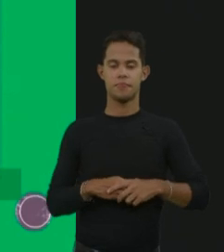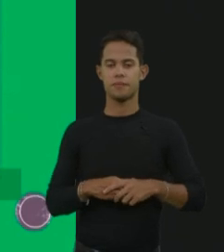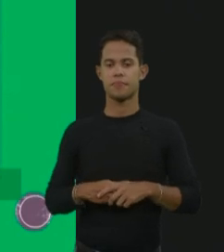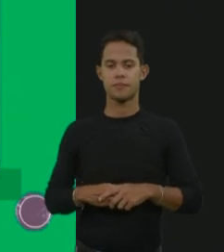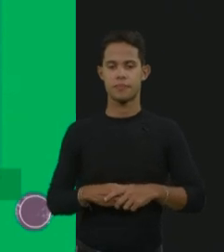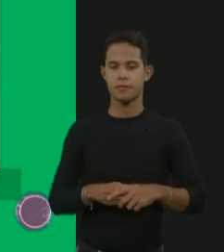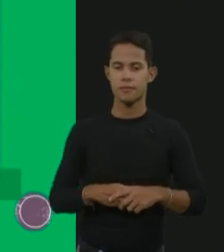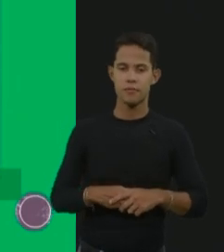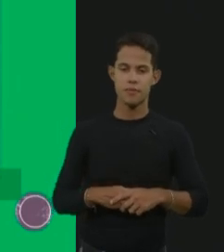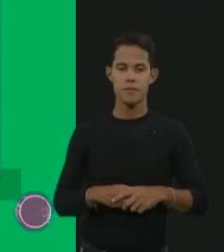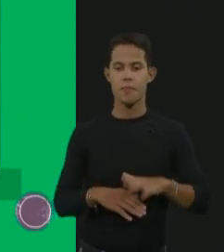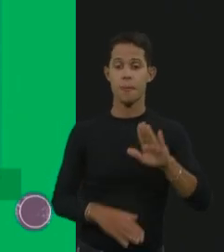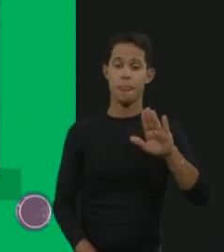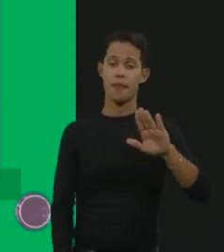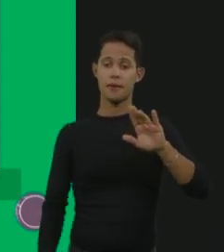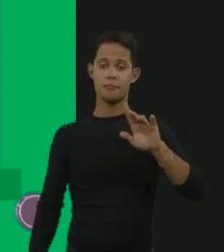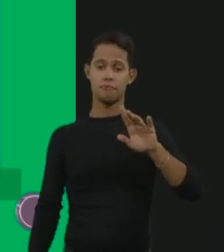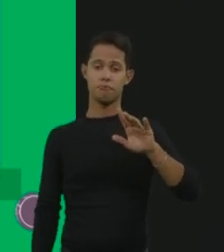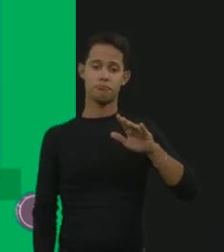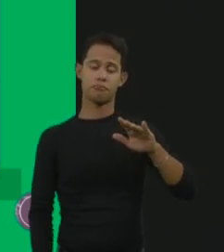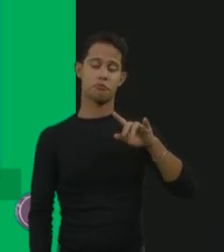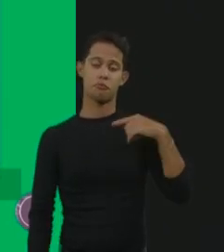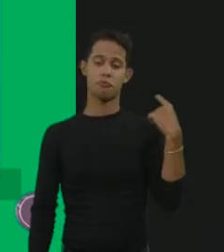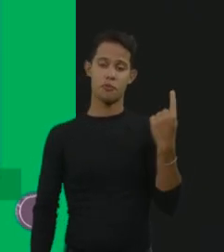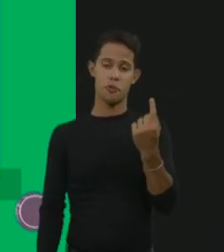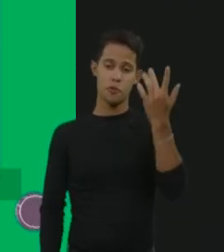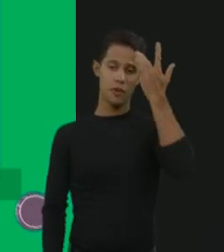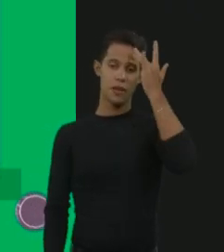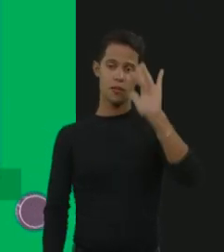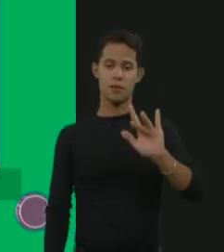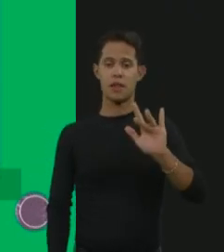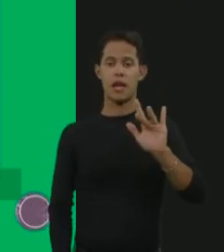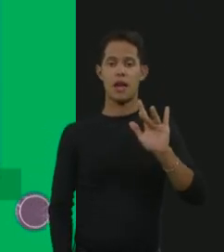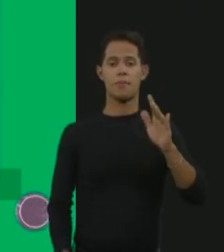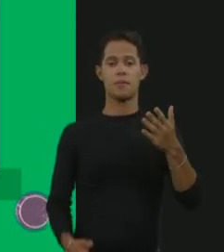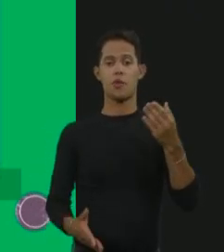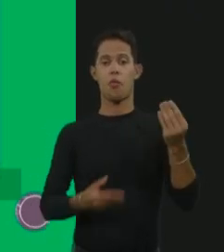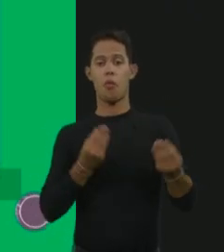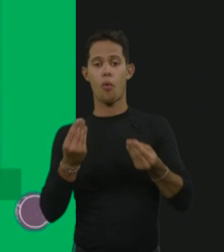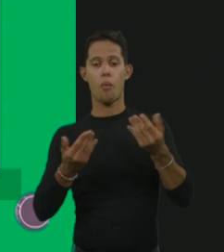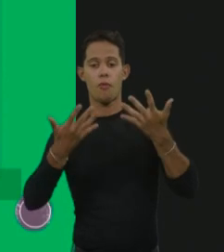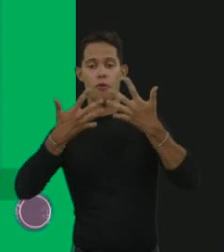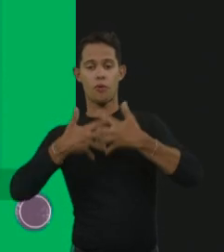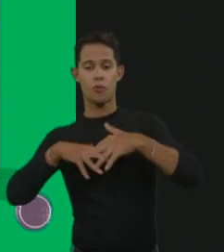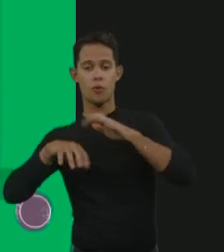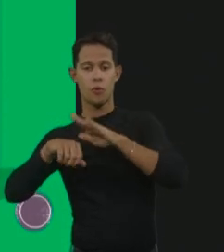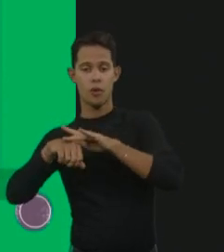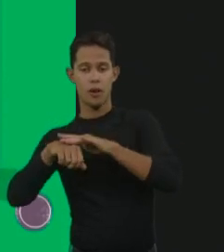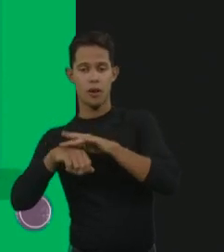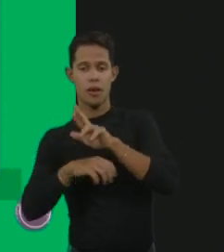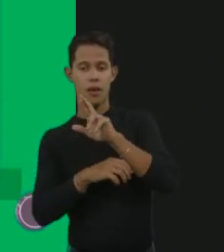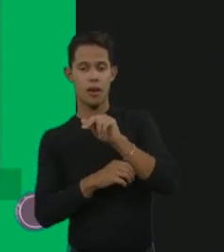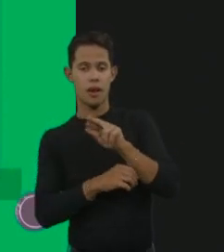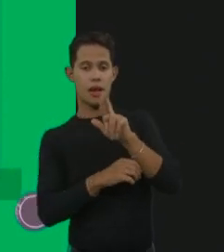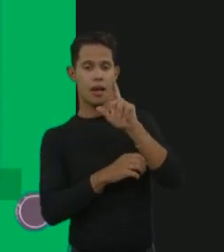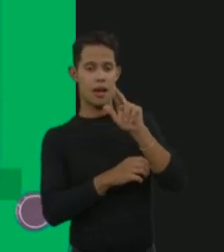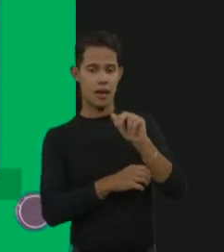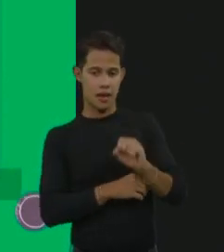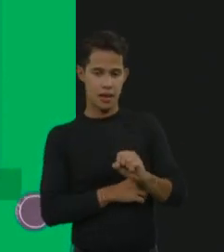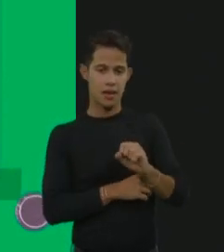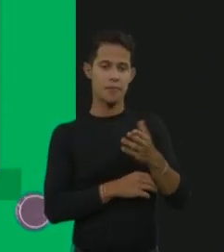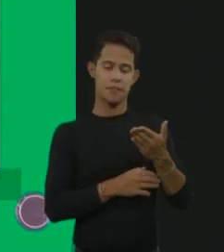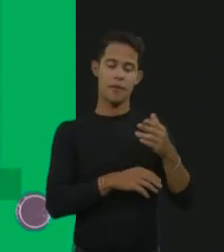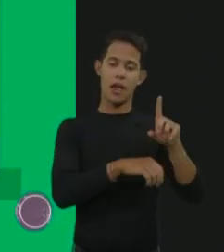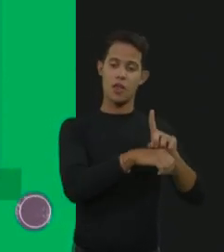A gente não sabe ainda muito bem essa epidemiologia, essas doenças raras. A doutora Temes está fazendo um